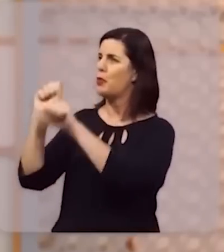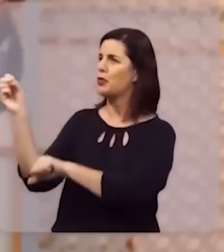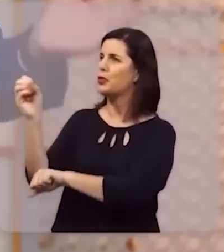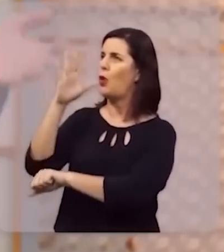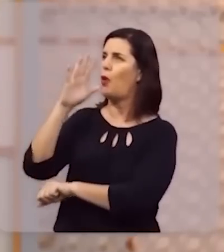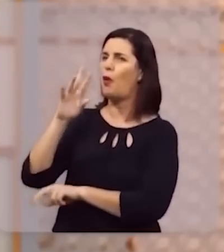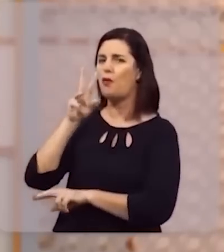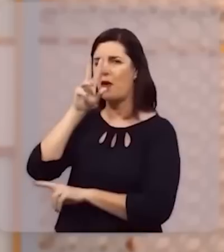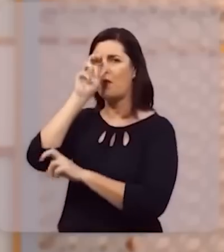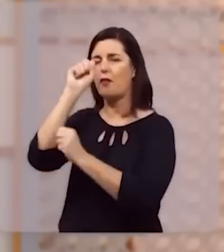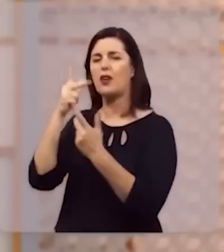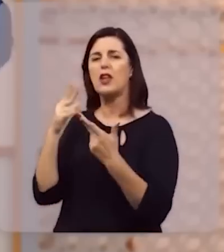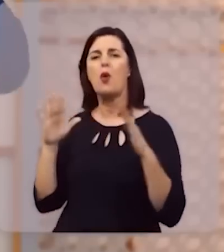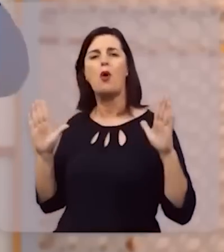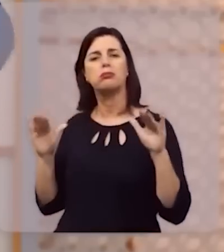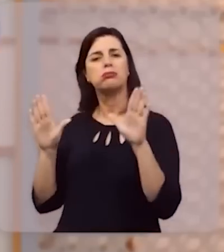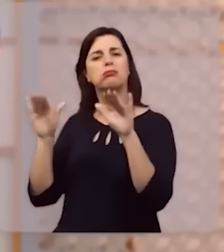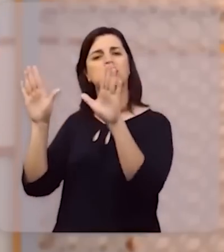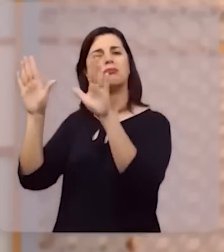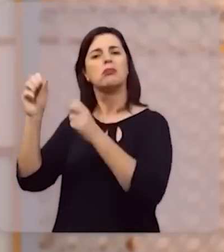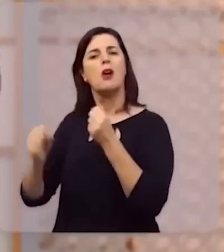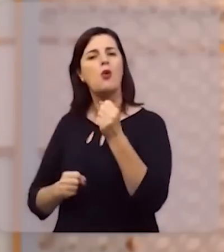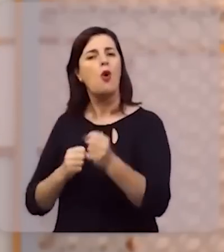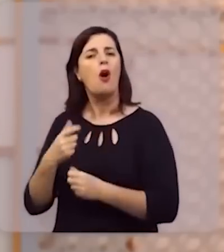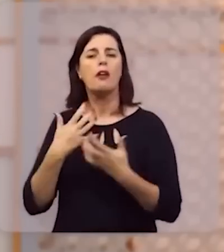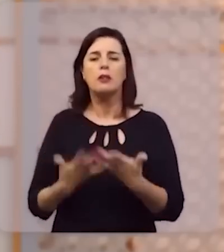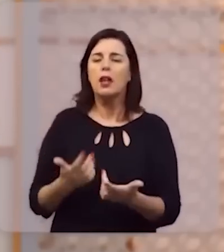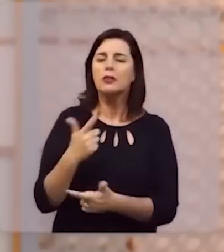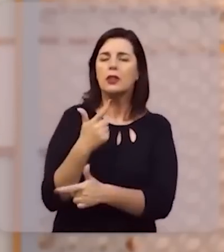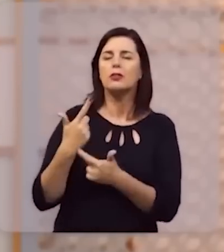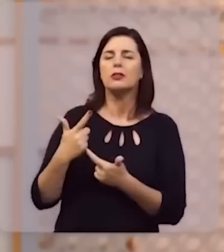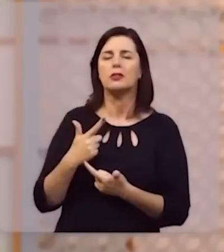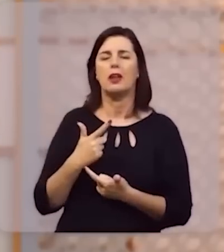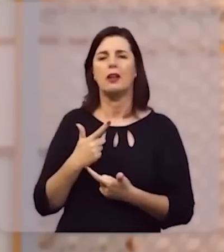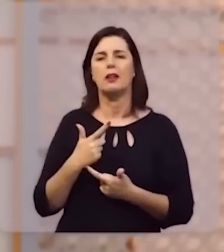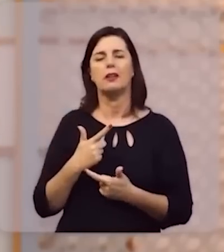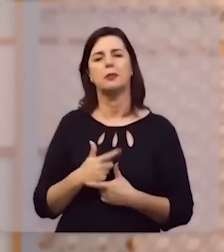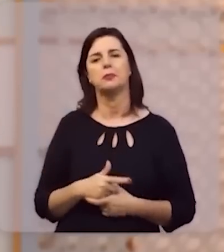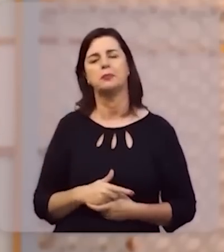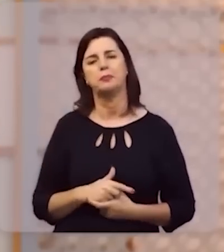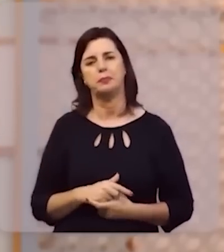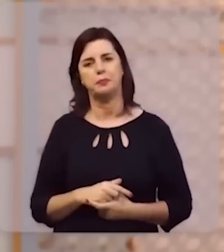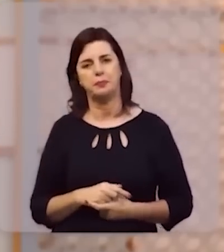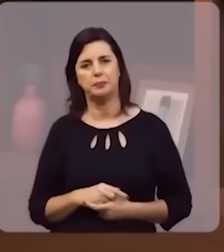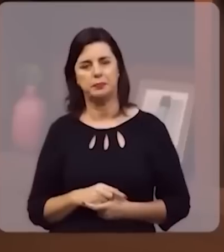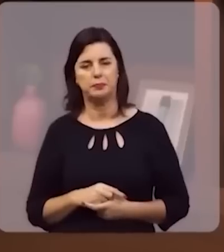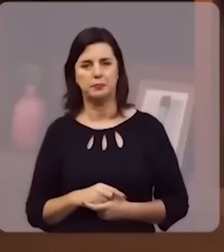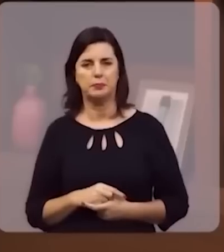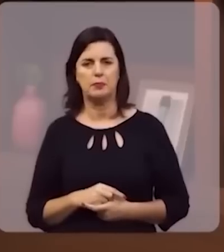as suas forças, sobem com asas como águias, correm e não se cansam, caminham e não se fatigam.